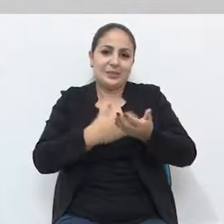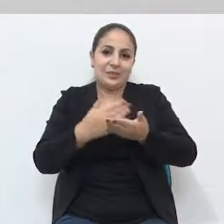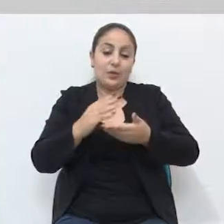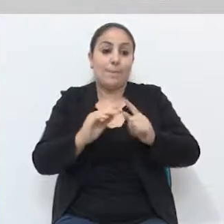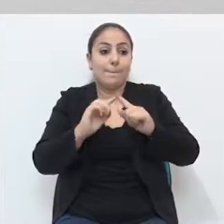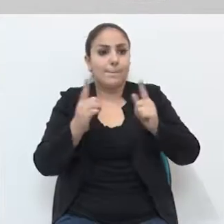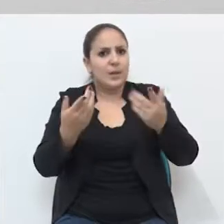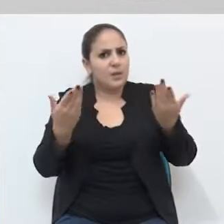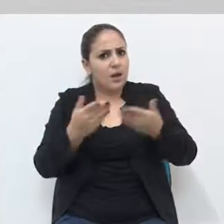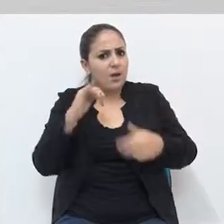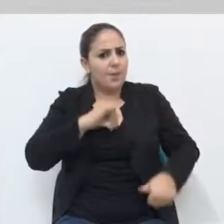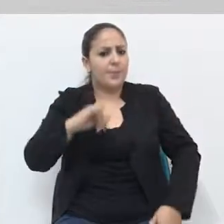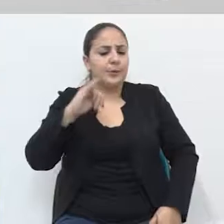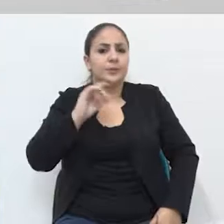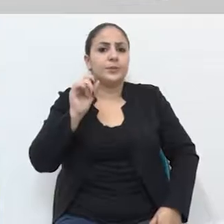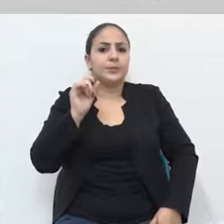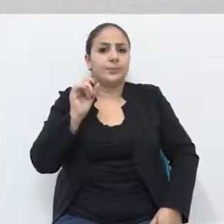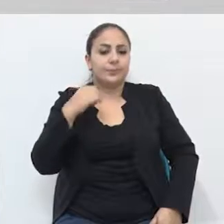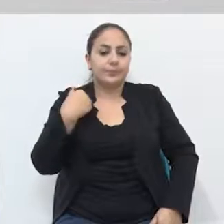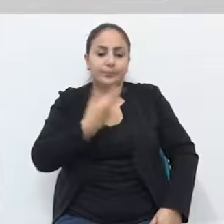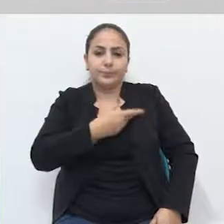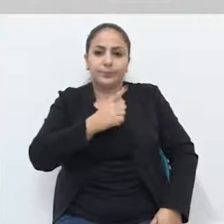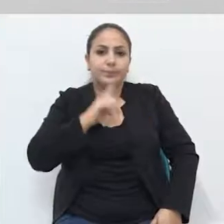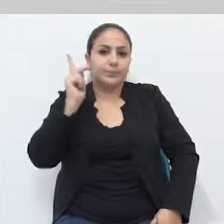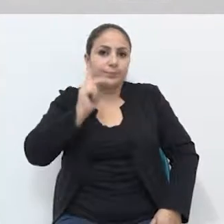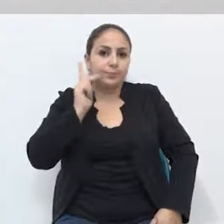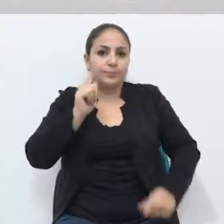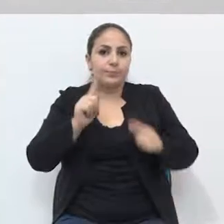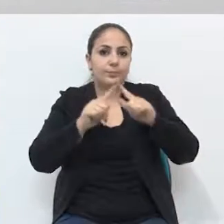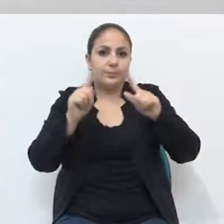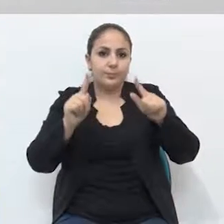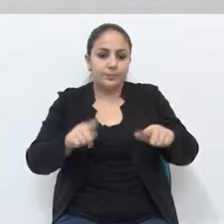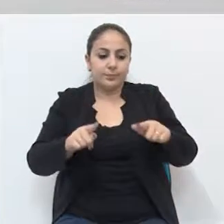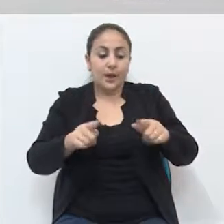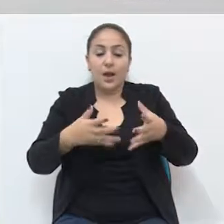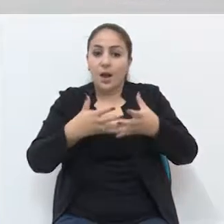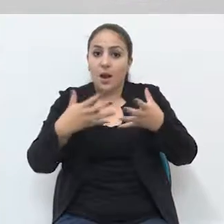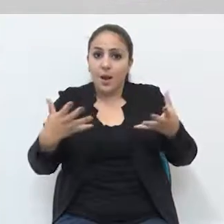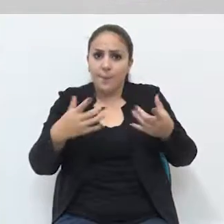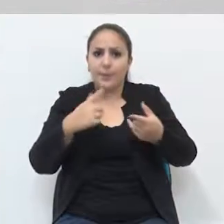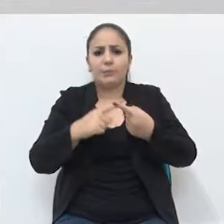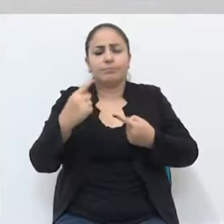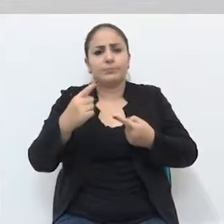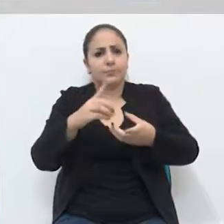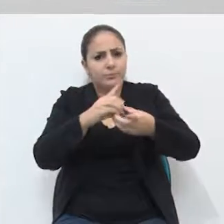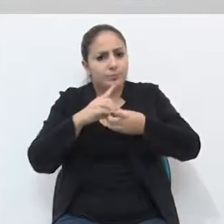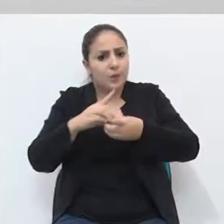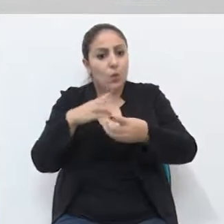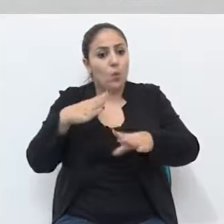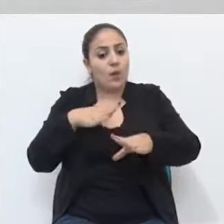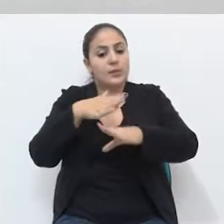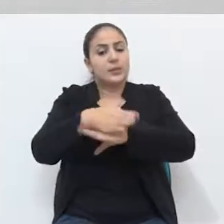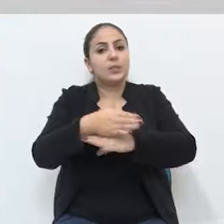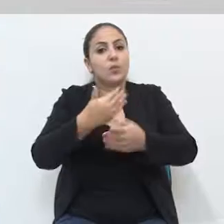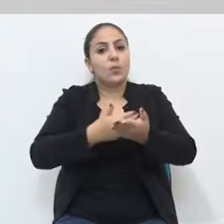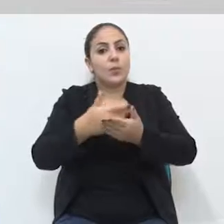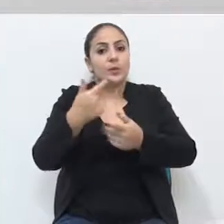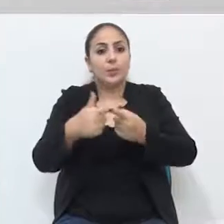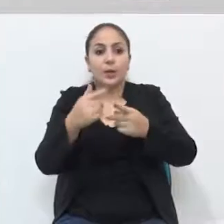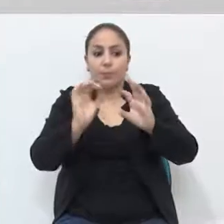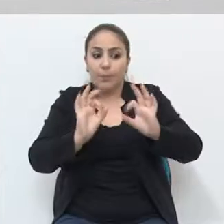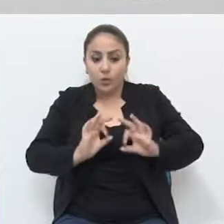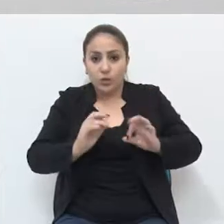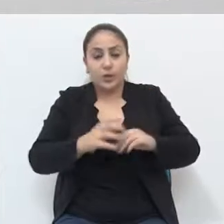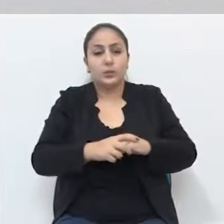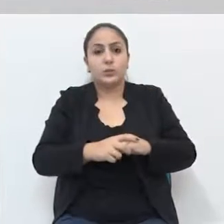essa iniciativa. Mas agora, o fundamental é que nós temos uma política pública que é ampla, que é democrática, o seu acesso se